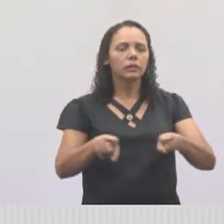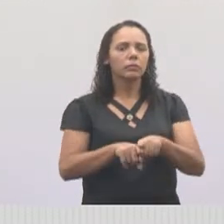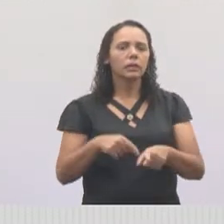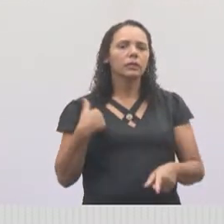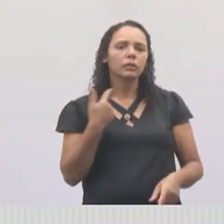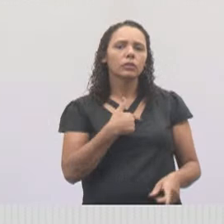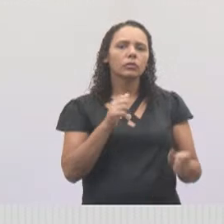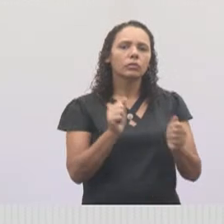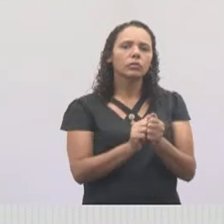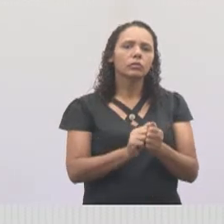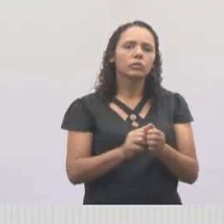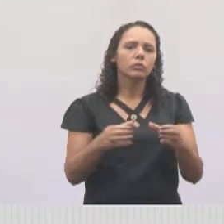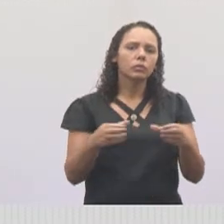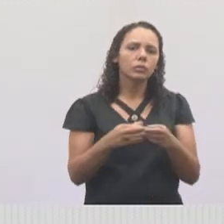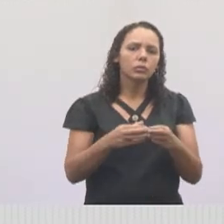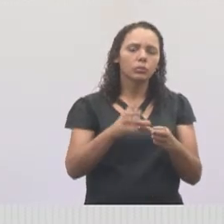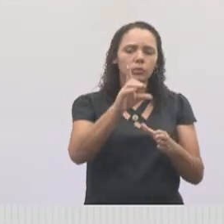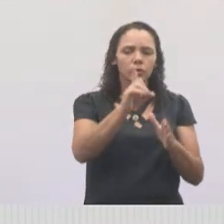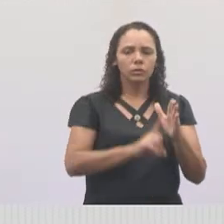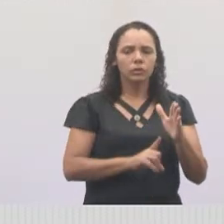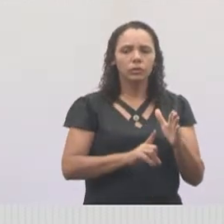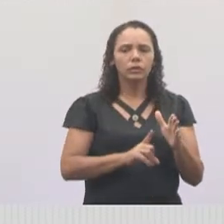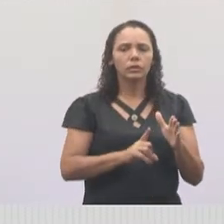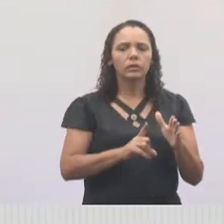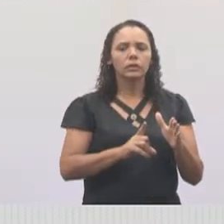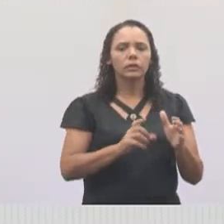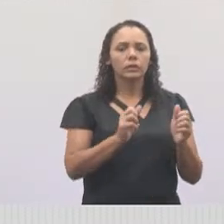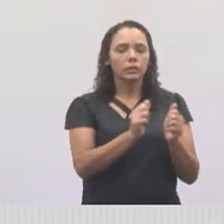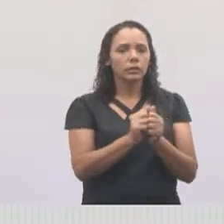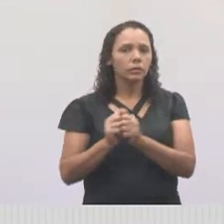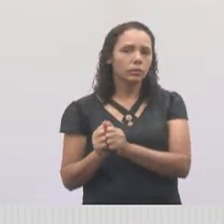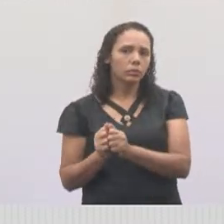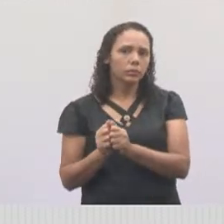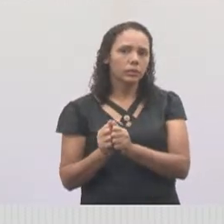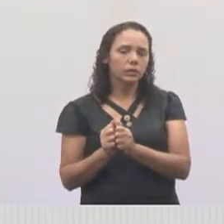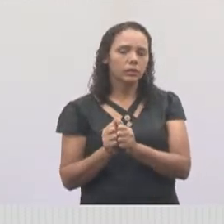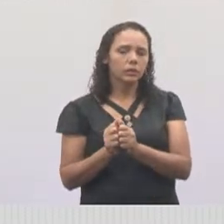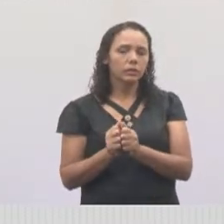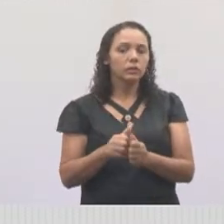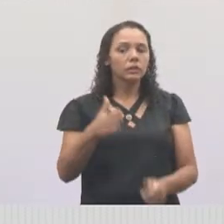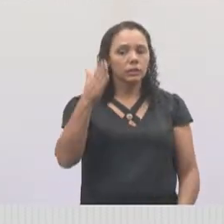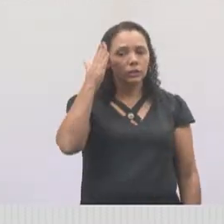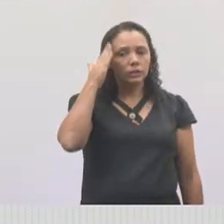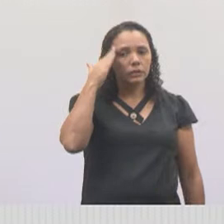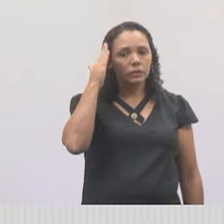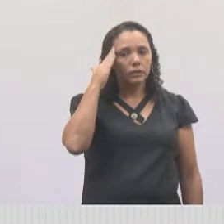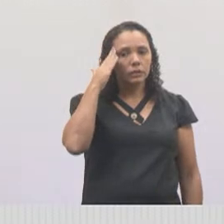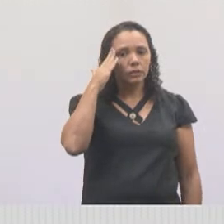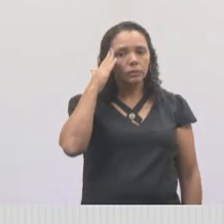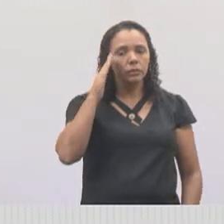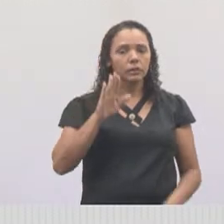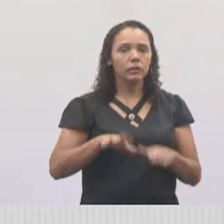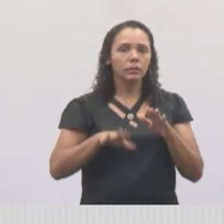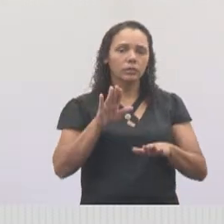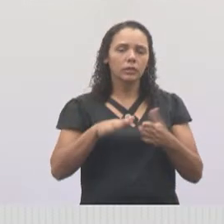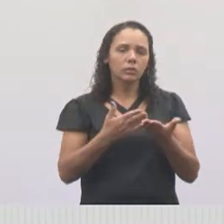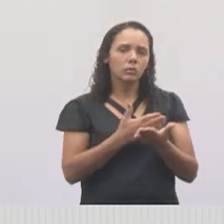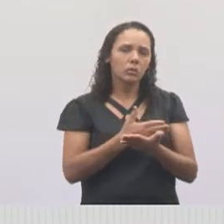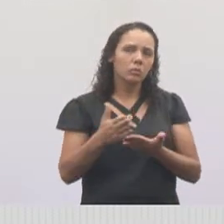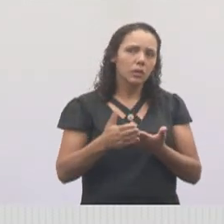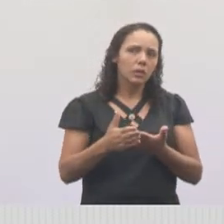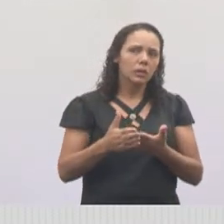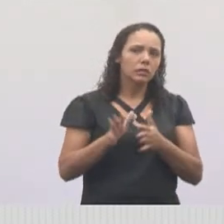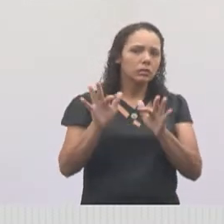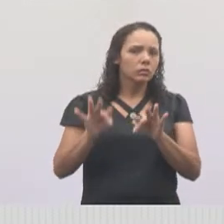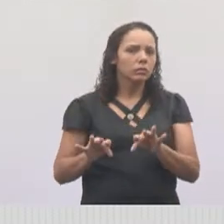junto a diretoria que está acompanhando junto conosco. Estão cientes que ou talvez comece no final